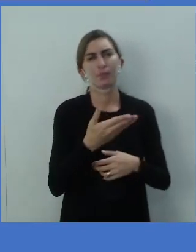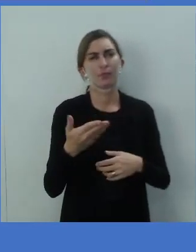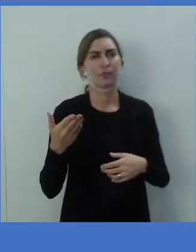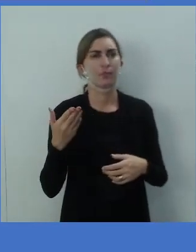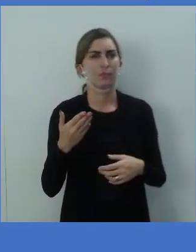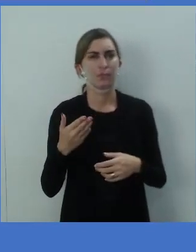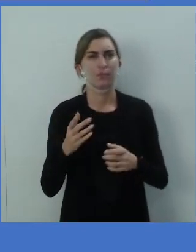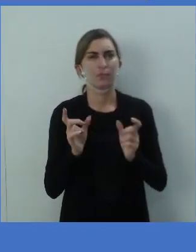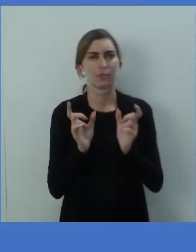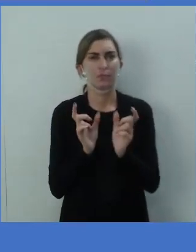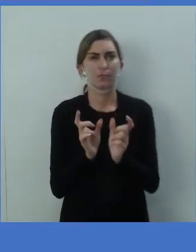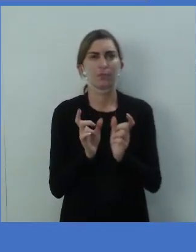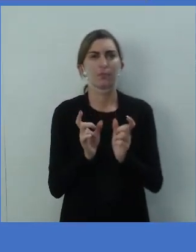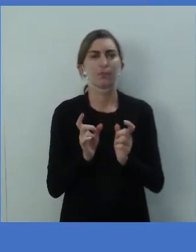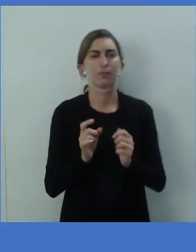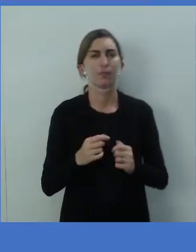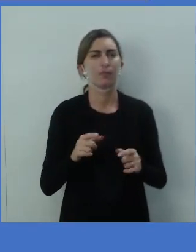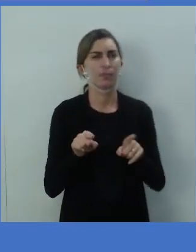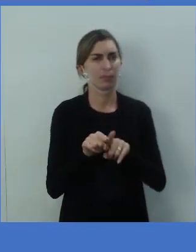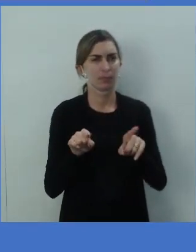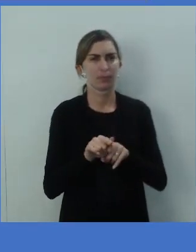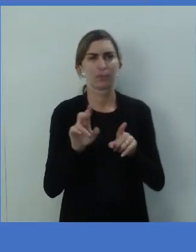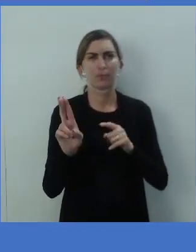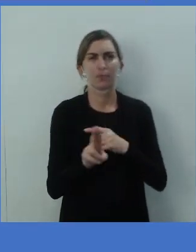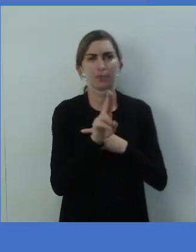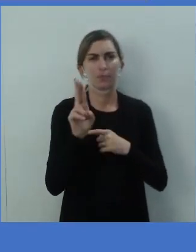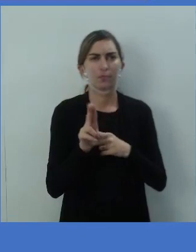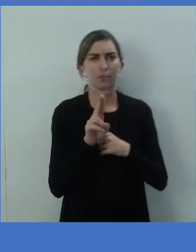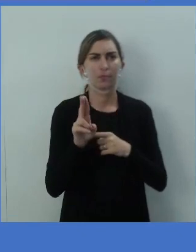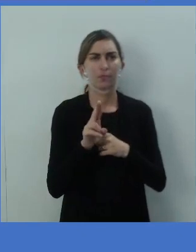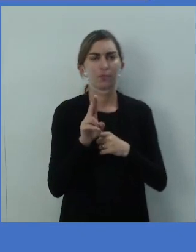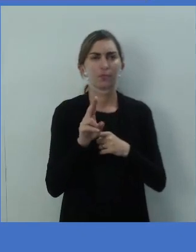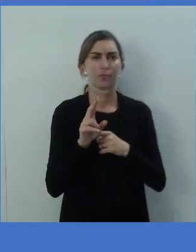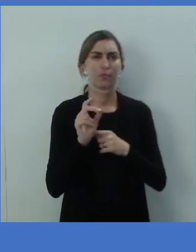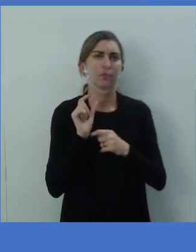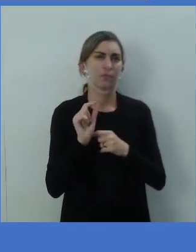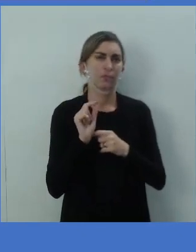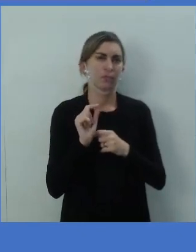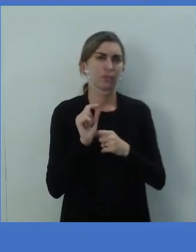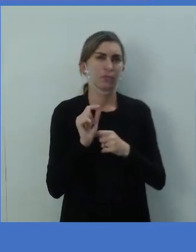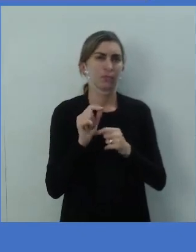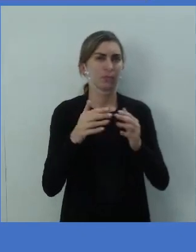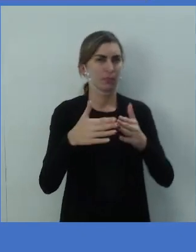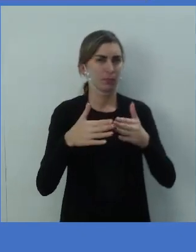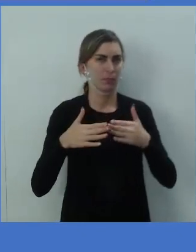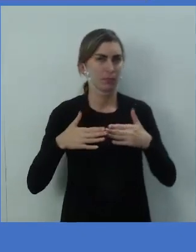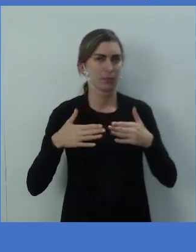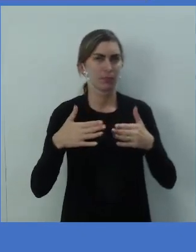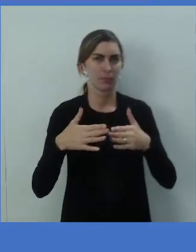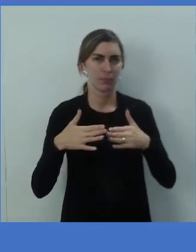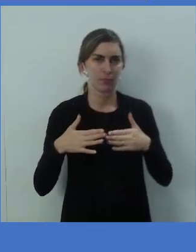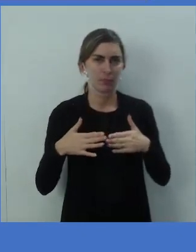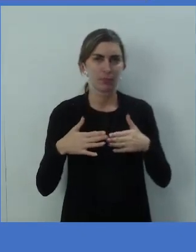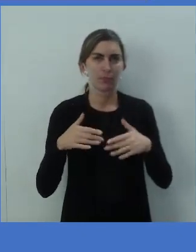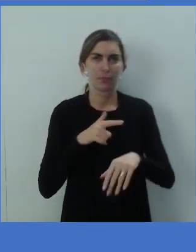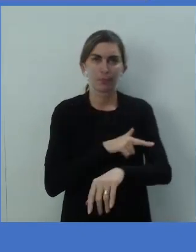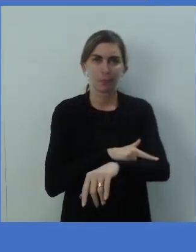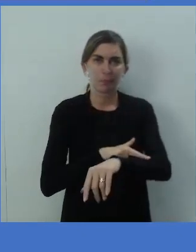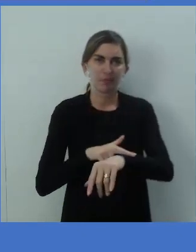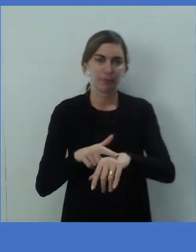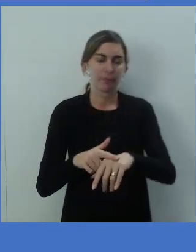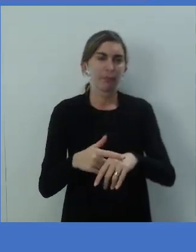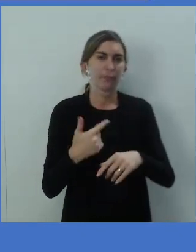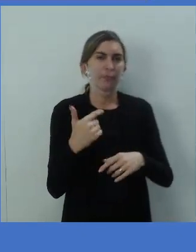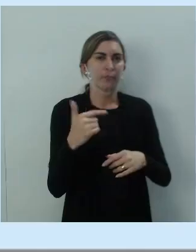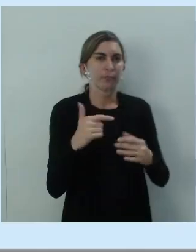o Polite Request, que também é utilizado para você fazer pedidos de uma maneira mais educada, quando você não